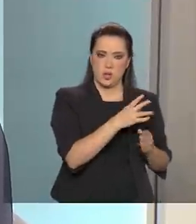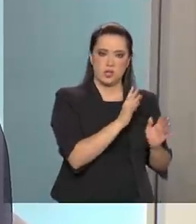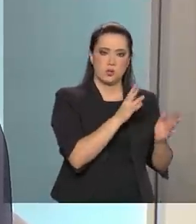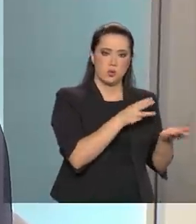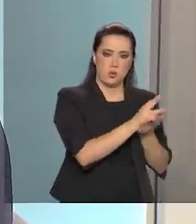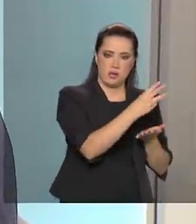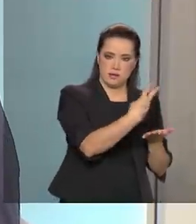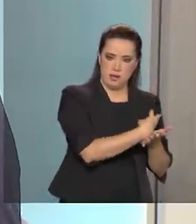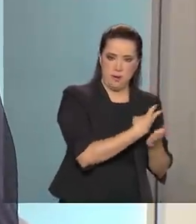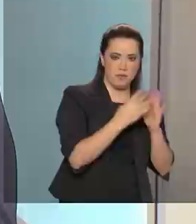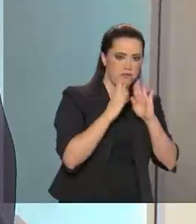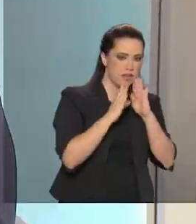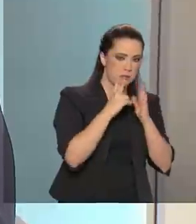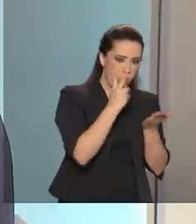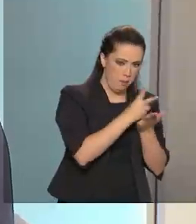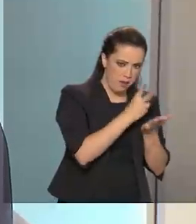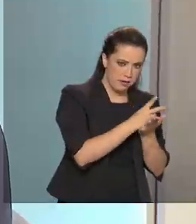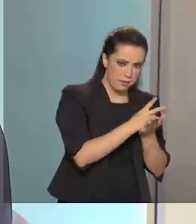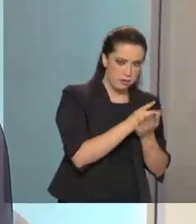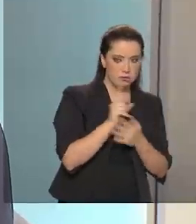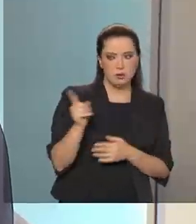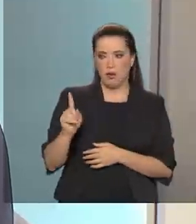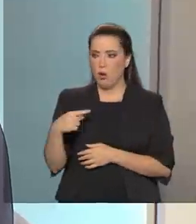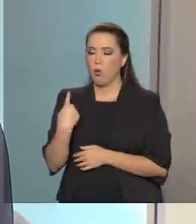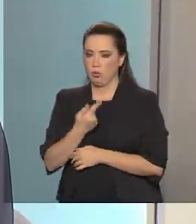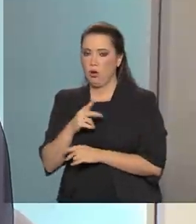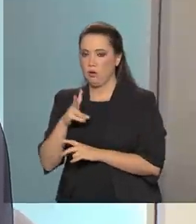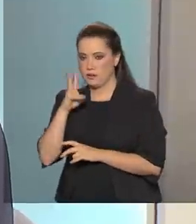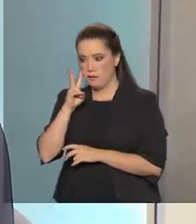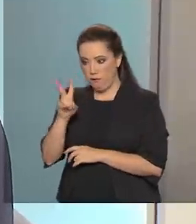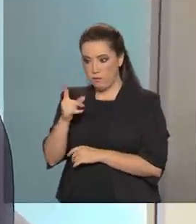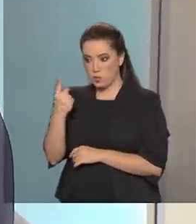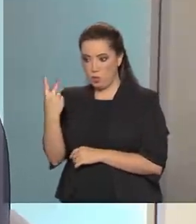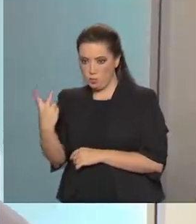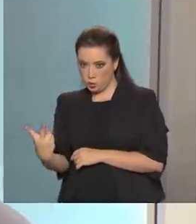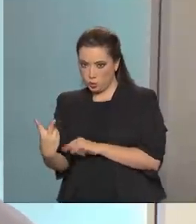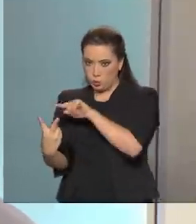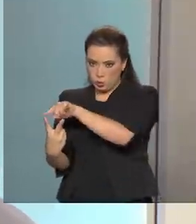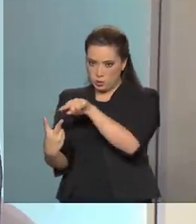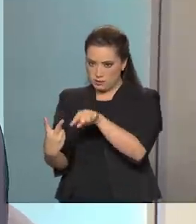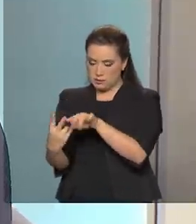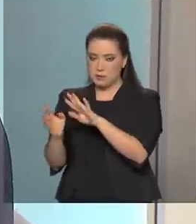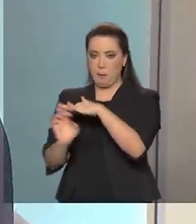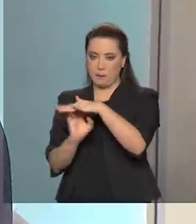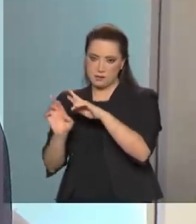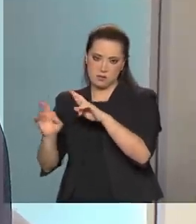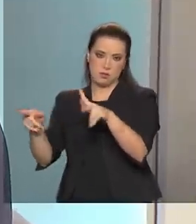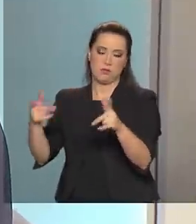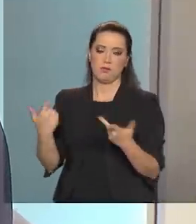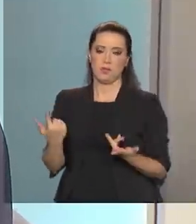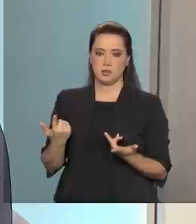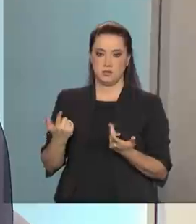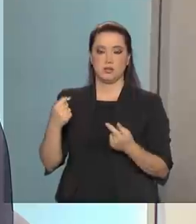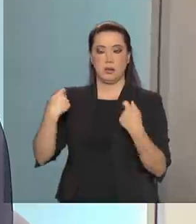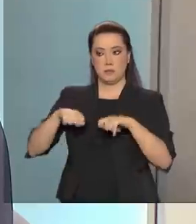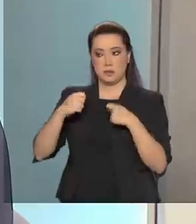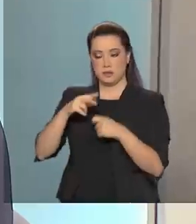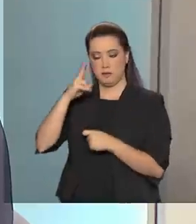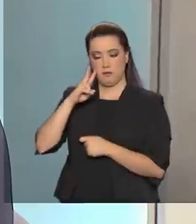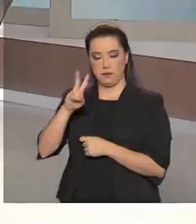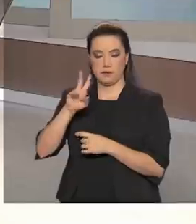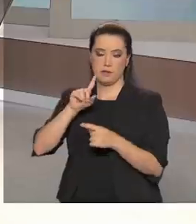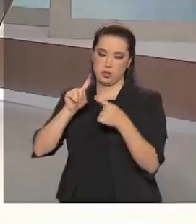se o que eles estão fazendo está autorizado pelo titular de dados e está em acordo com a lei.